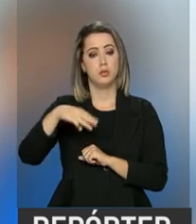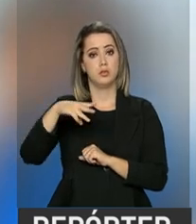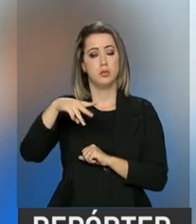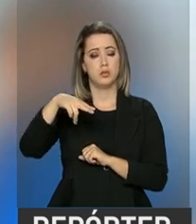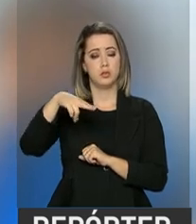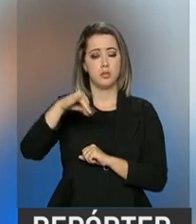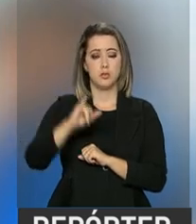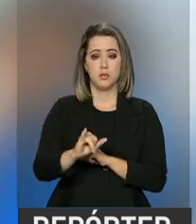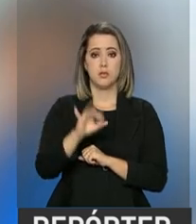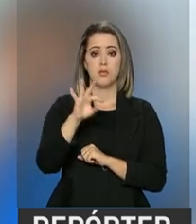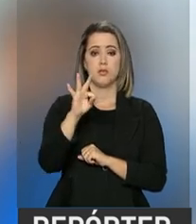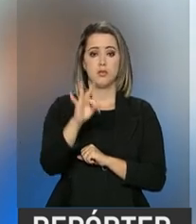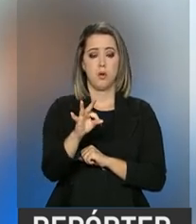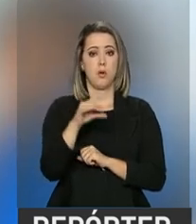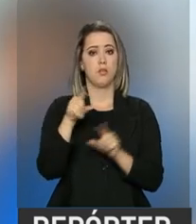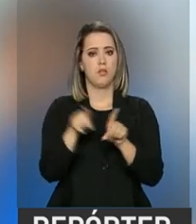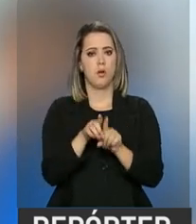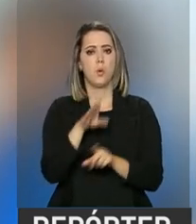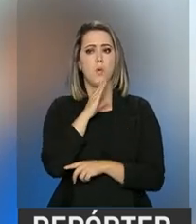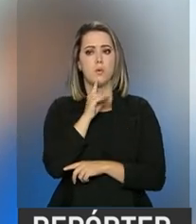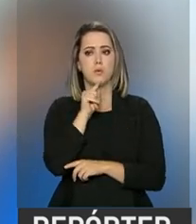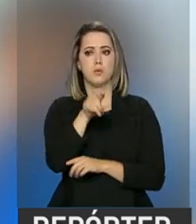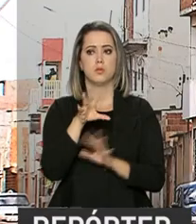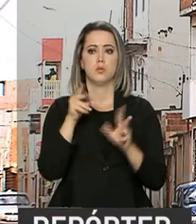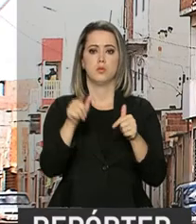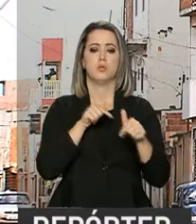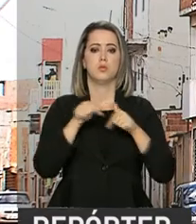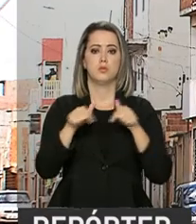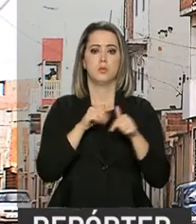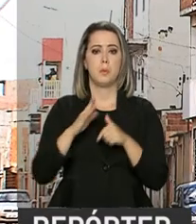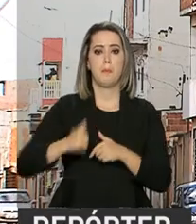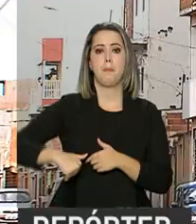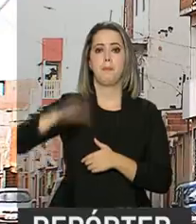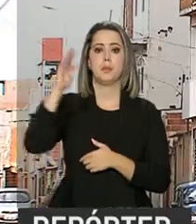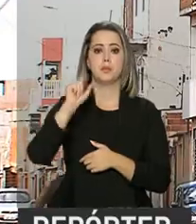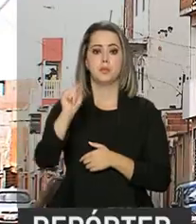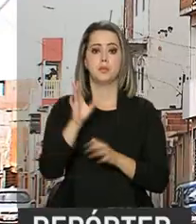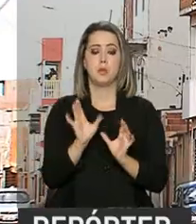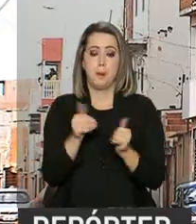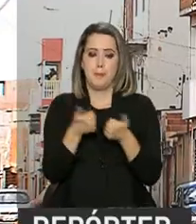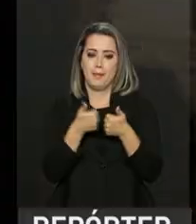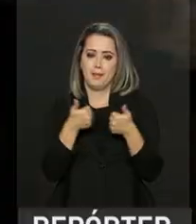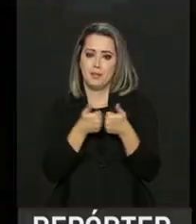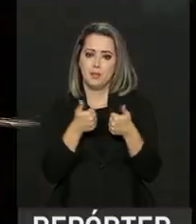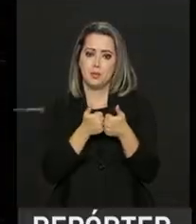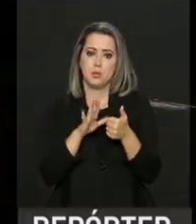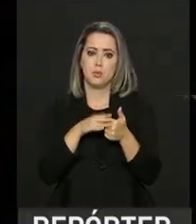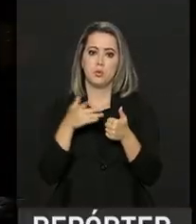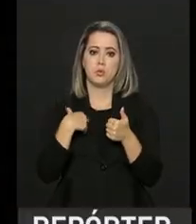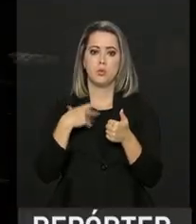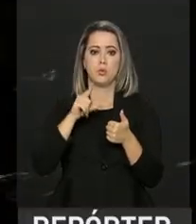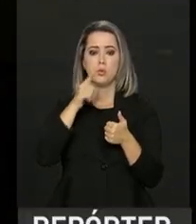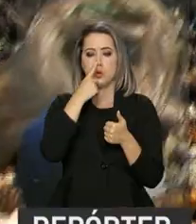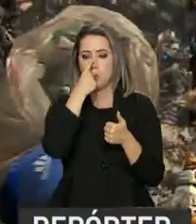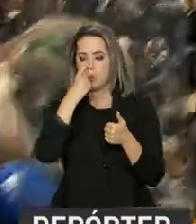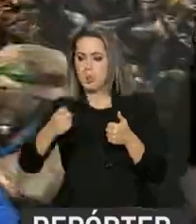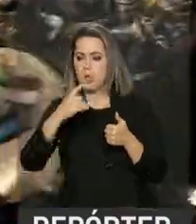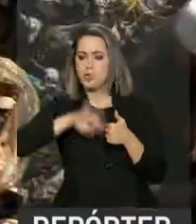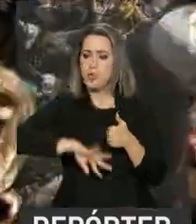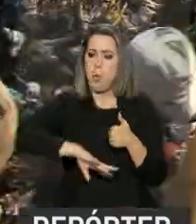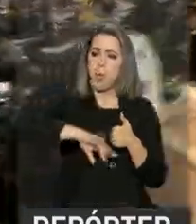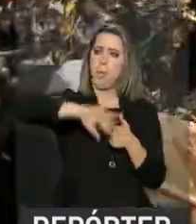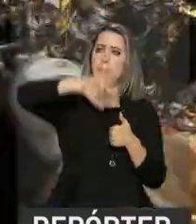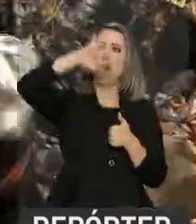Trabalho. O assunto é bem conhecido por aqui. A maioria deles mora próximo ao maior lixão em atividade da América